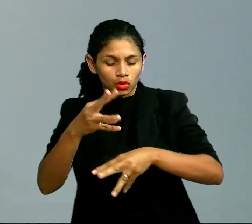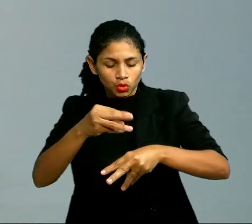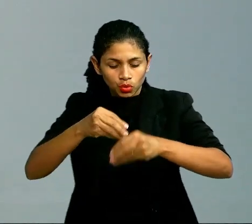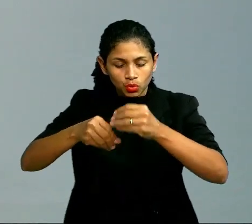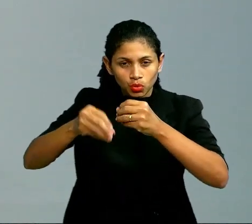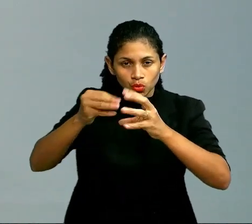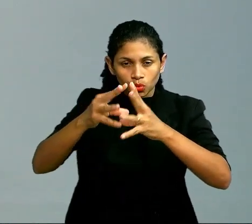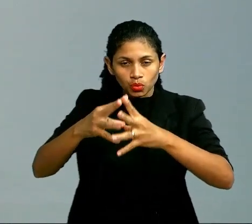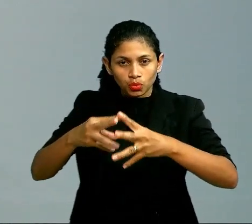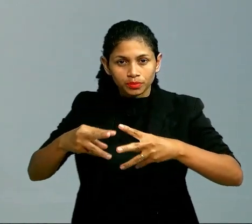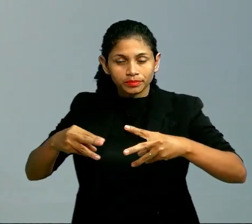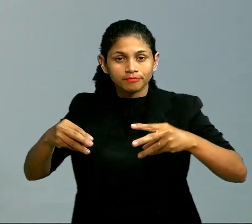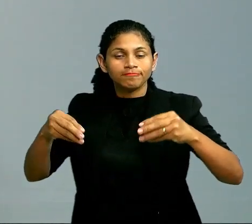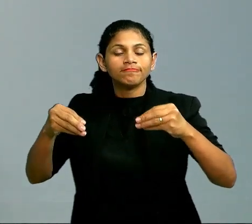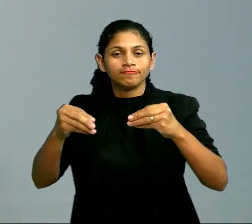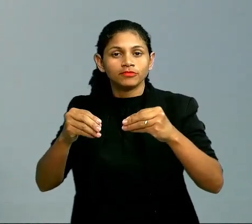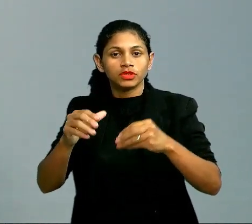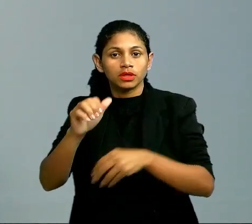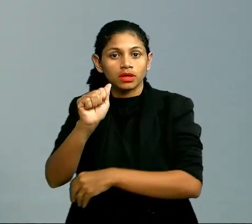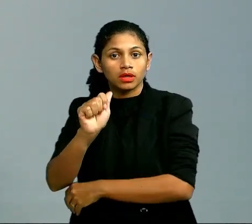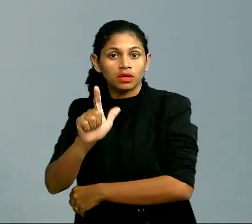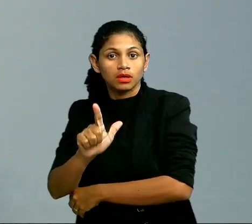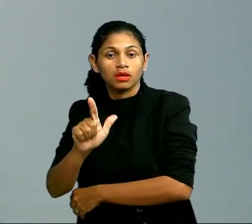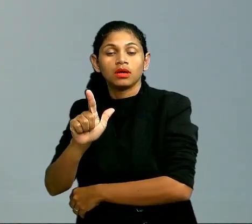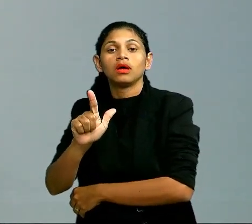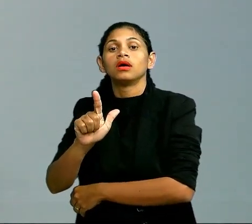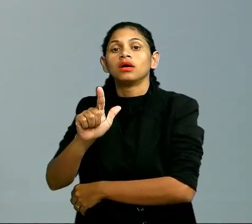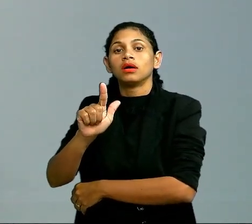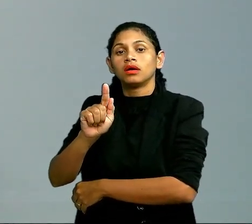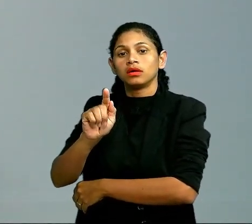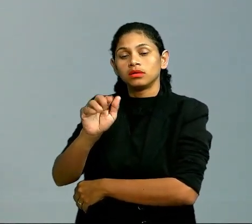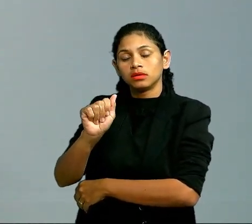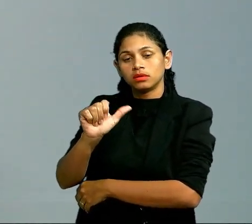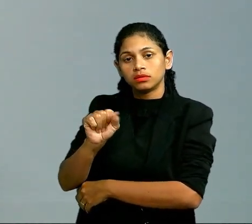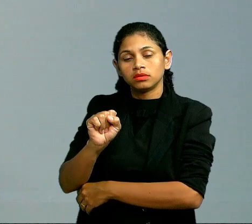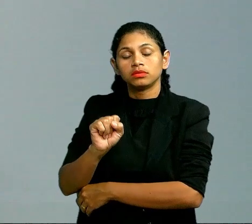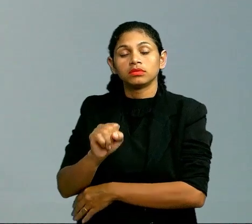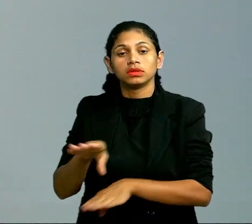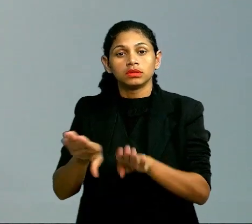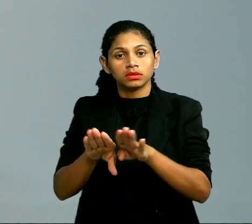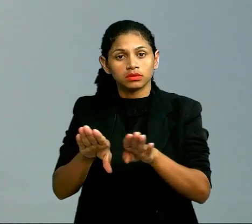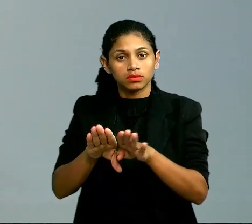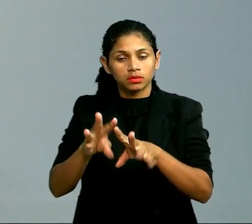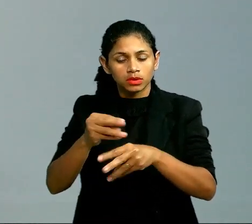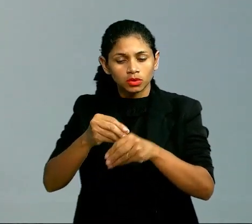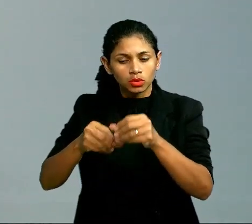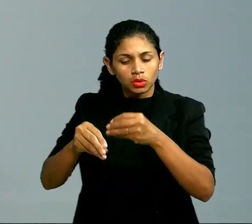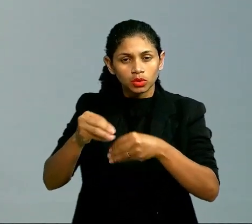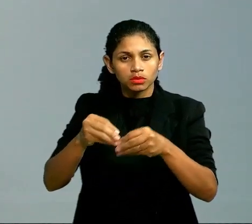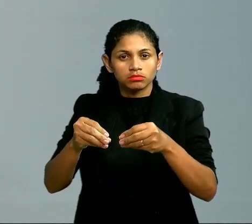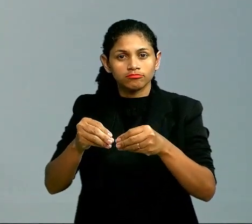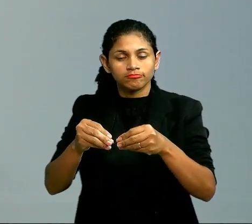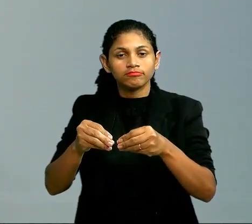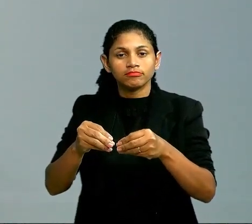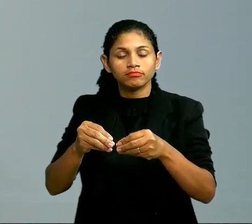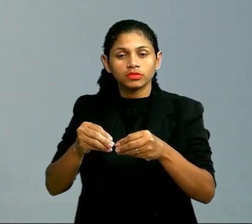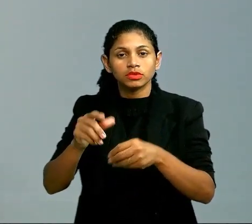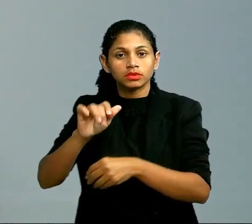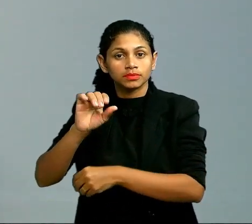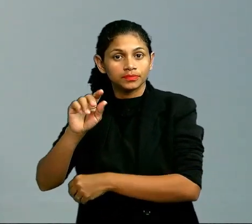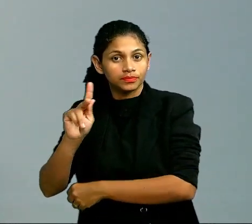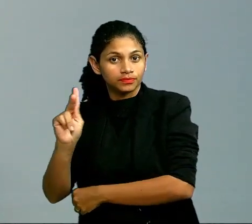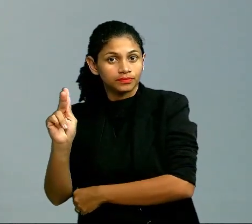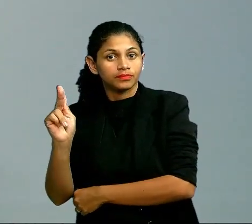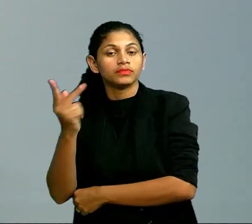algas e rejeito de matérias orgânicas. Então, o petróleo é rico em hidrocarbonetos e esses hidrocarbonetos são